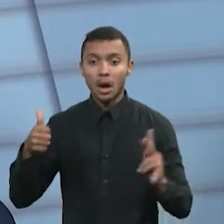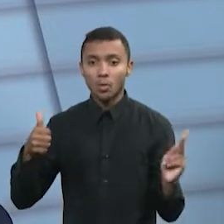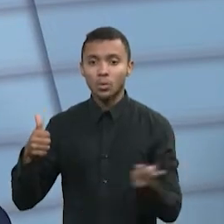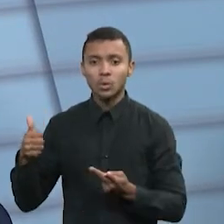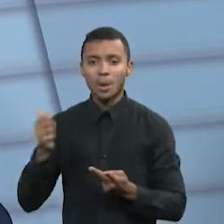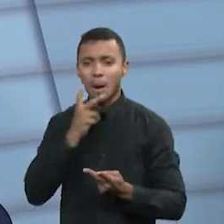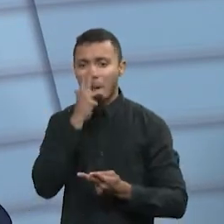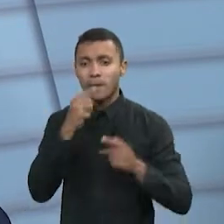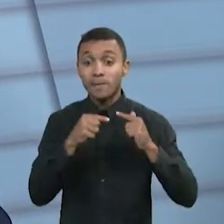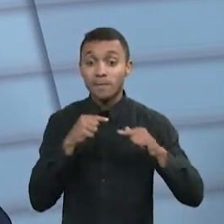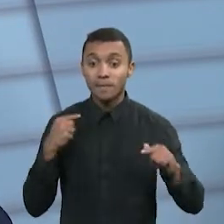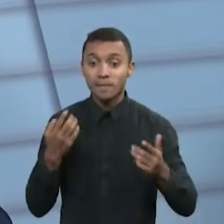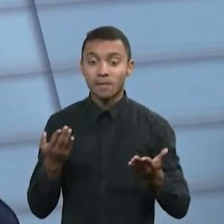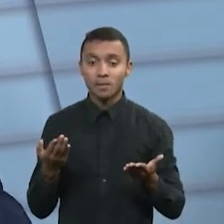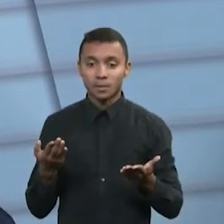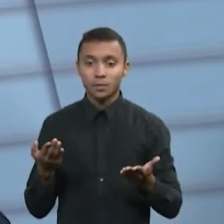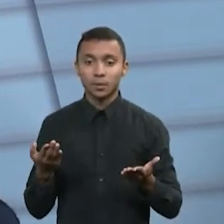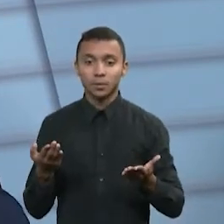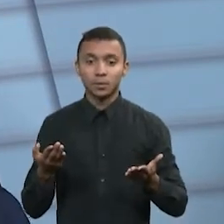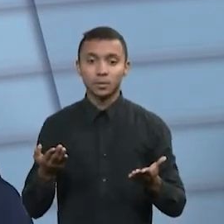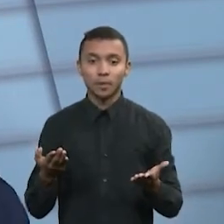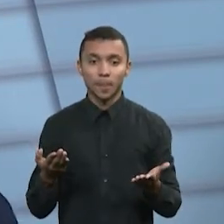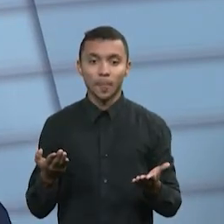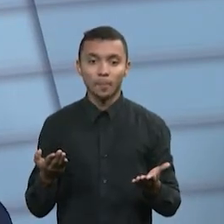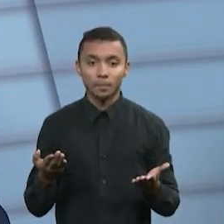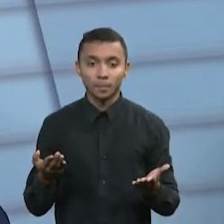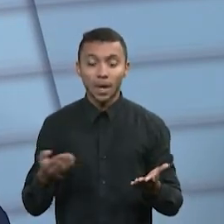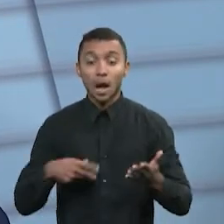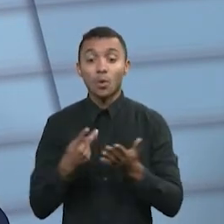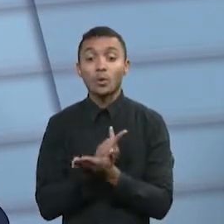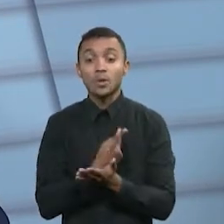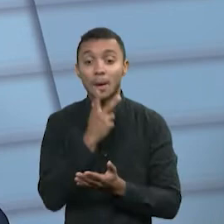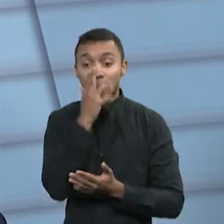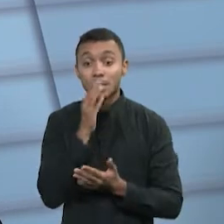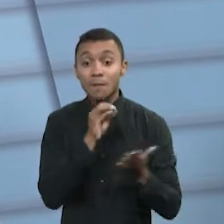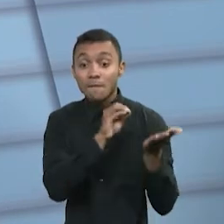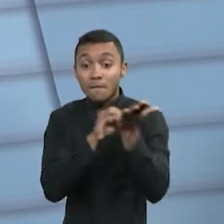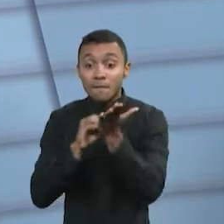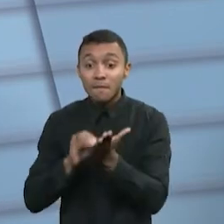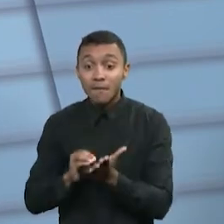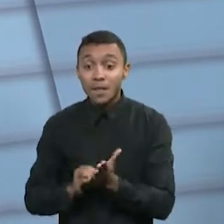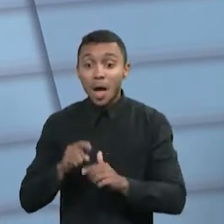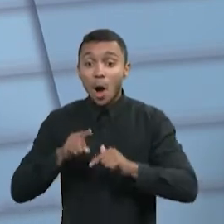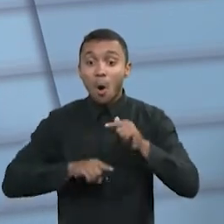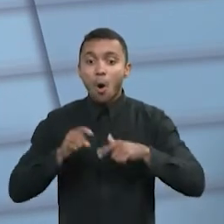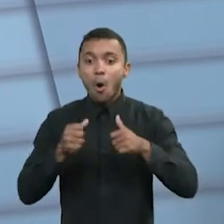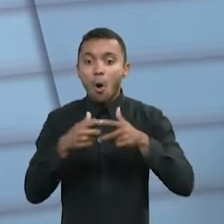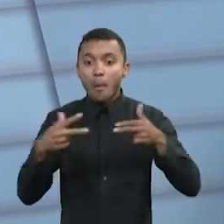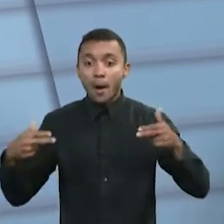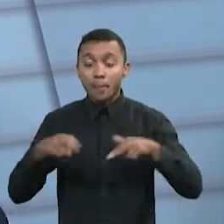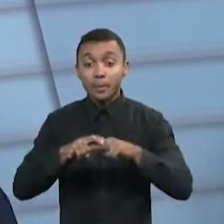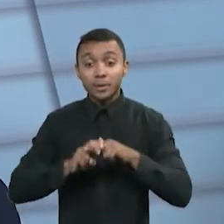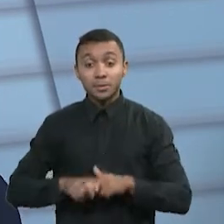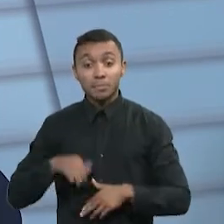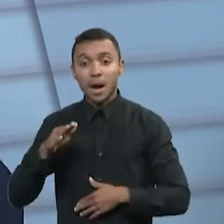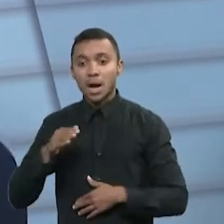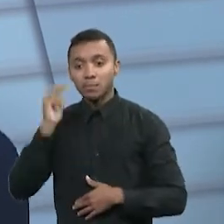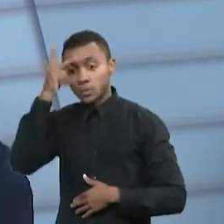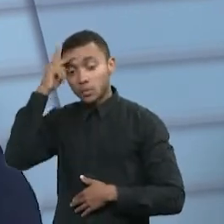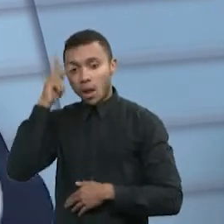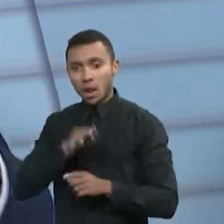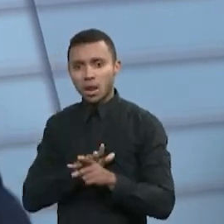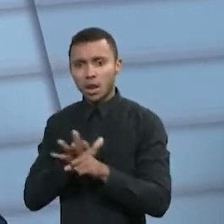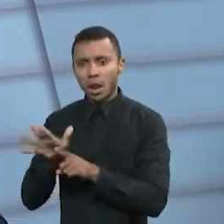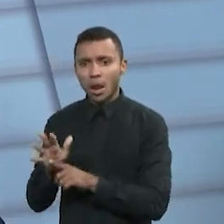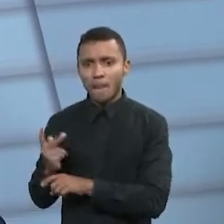descolamento da cadeia produtiva gerou uma escassez de insumos, o que gerou uma alta, uma procura desses insumos e